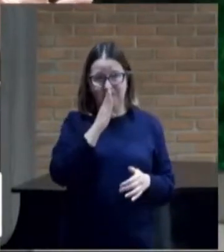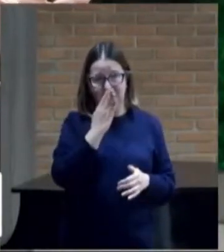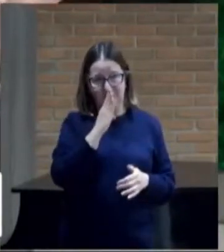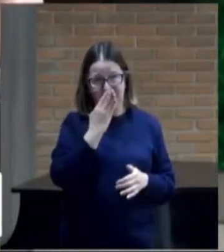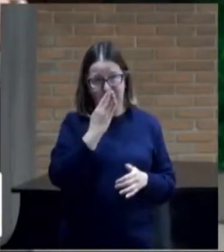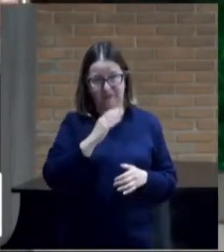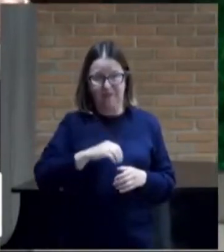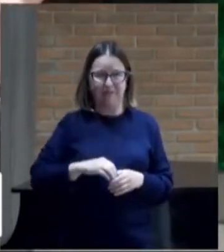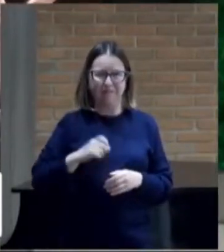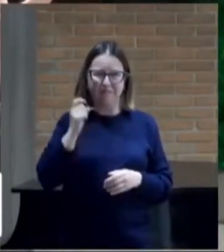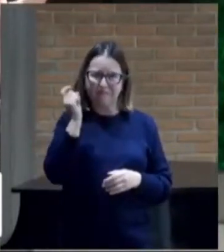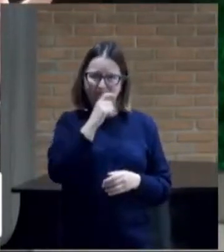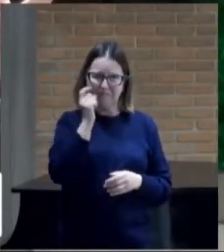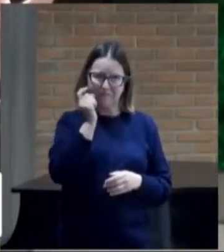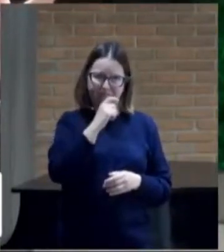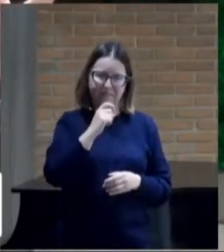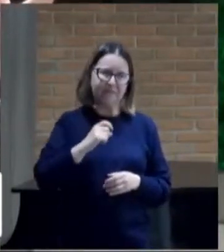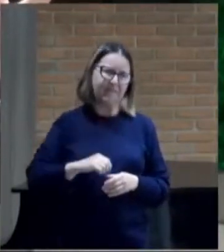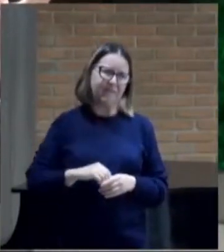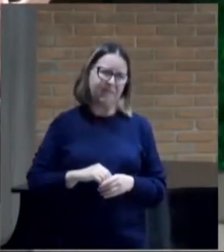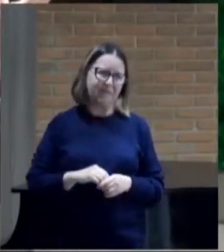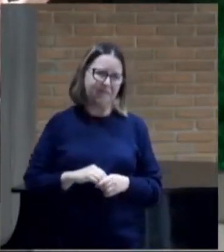mentiras.